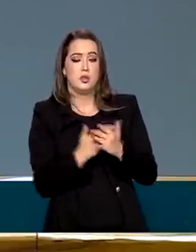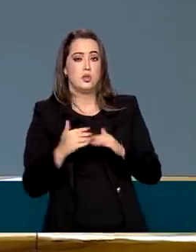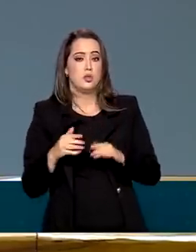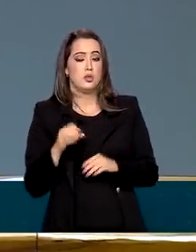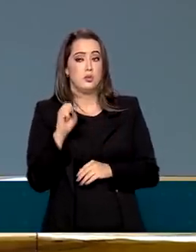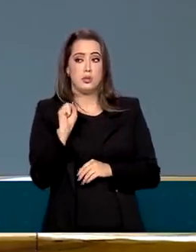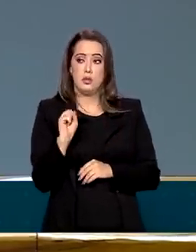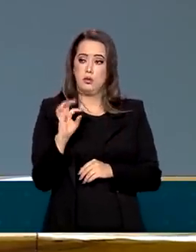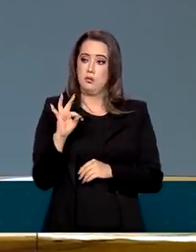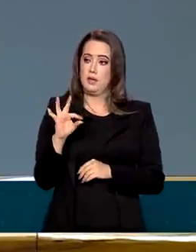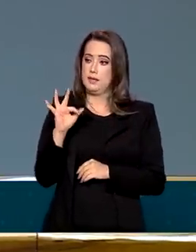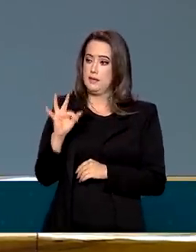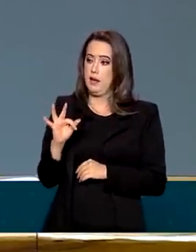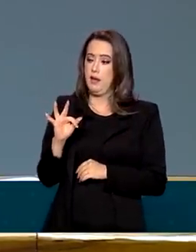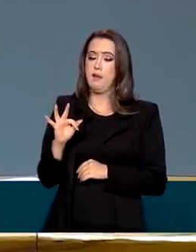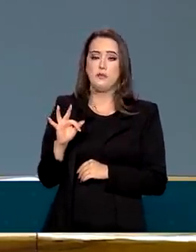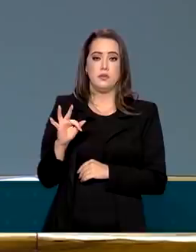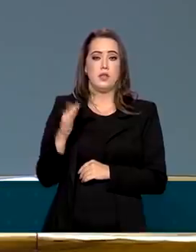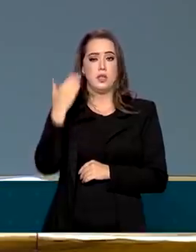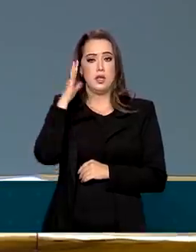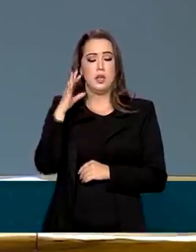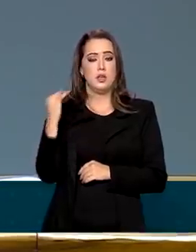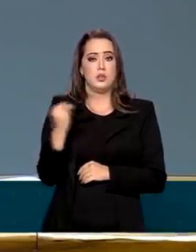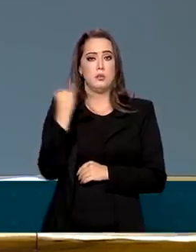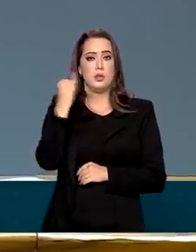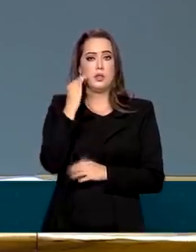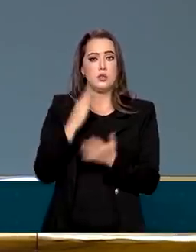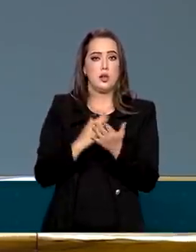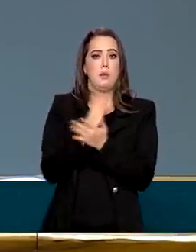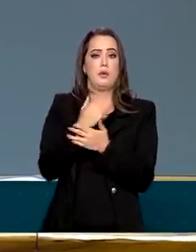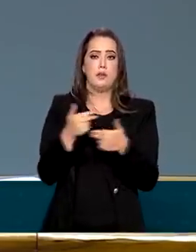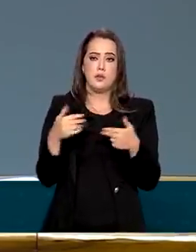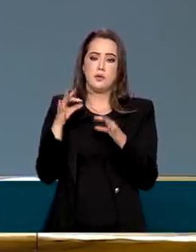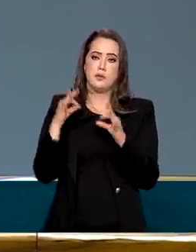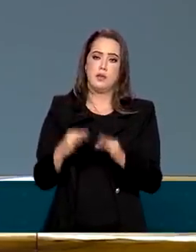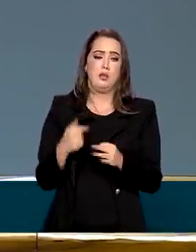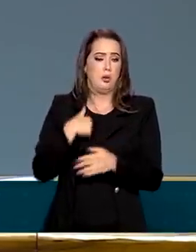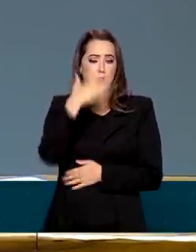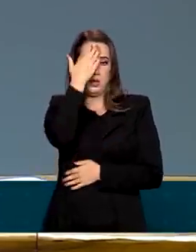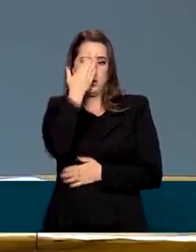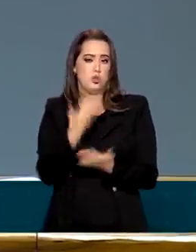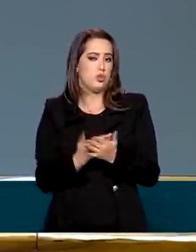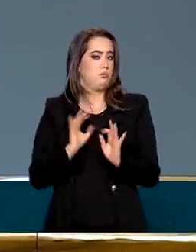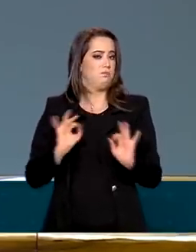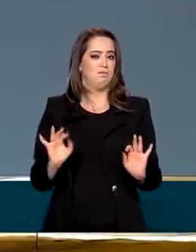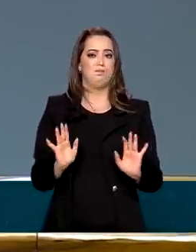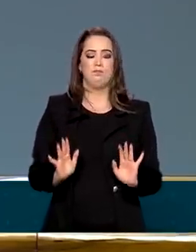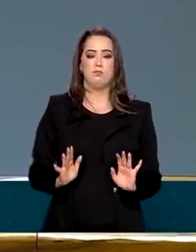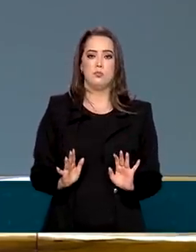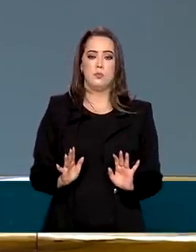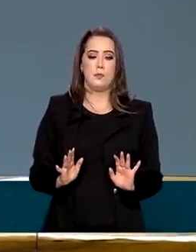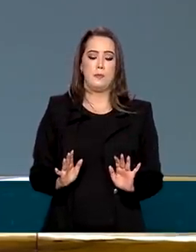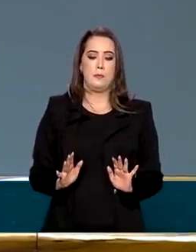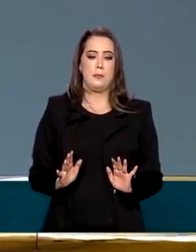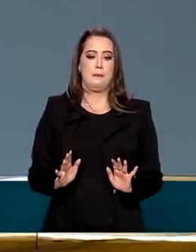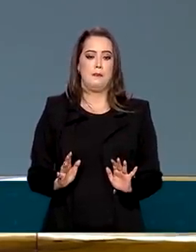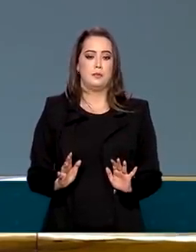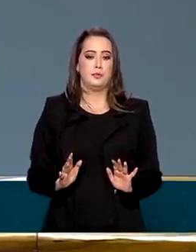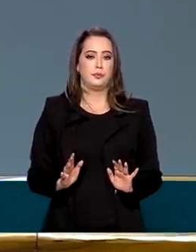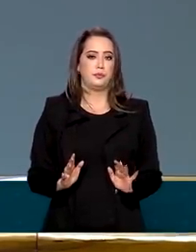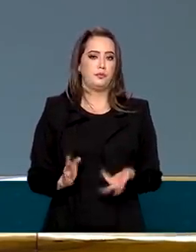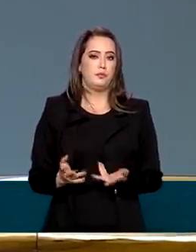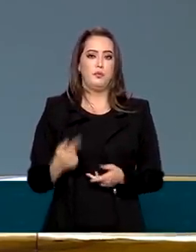de aprovar as coisas certas, eu acredito na democracia brasileira, ponto. Você, os